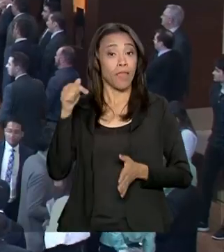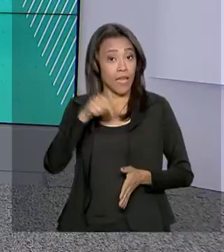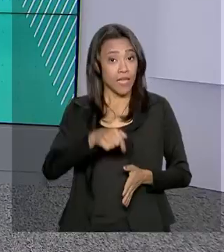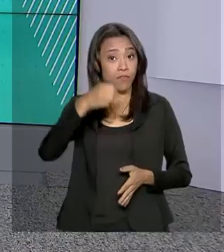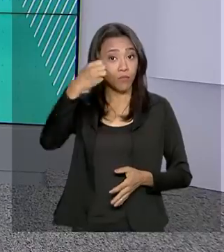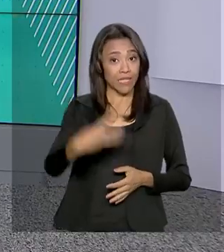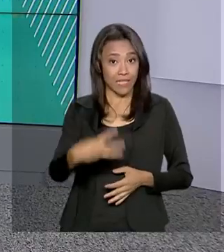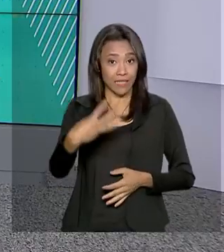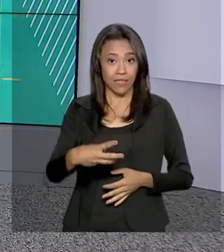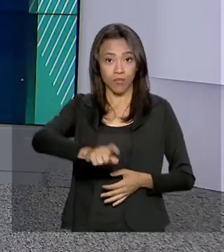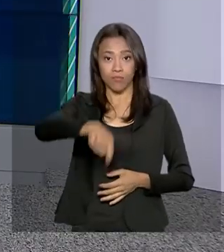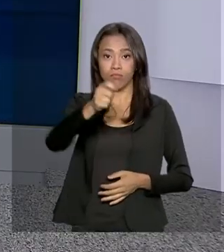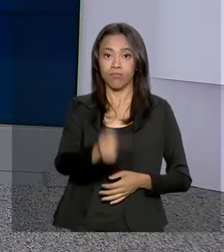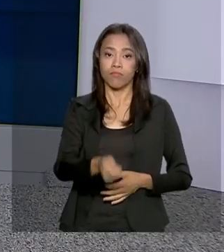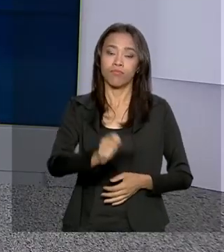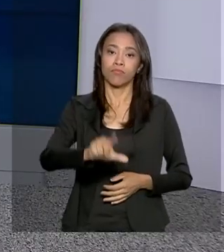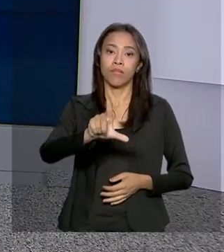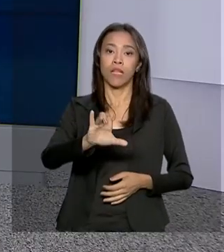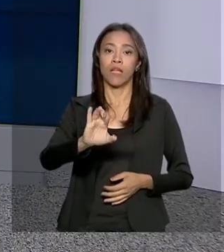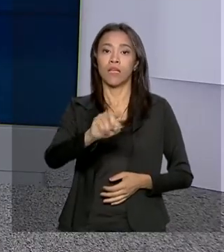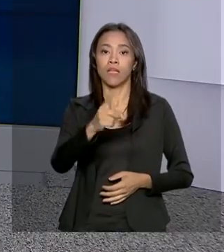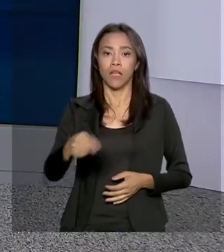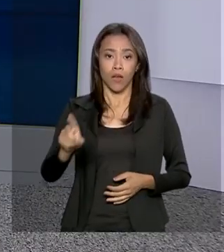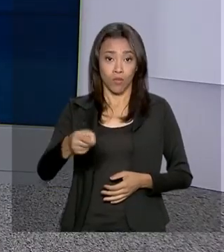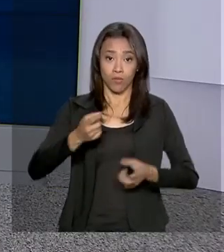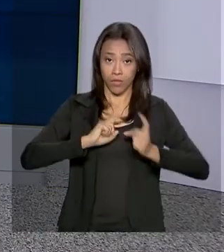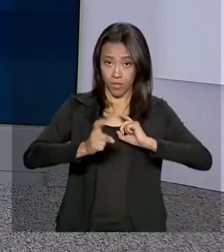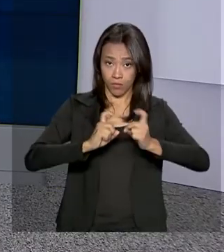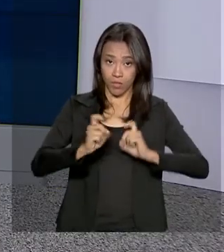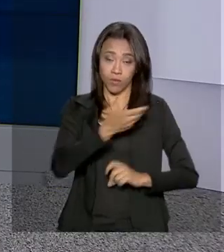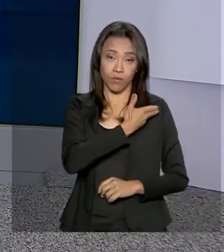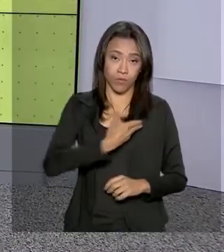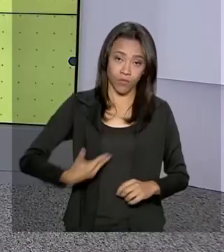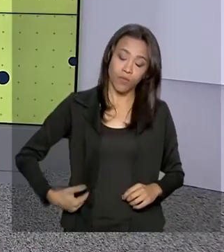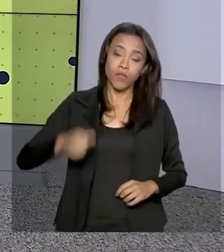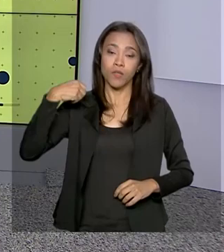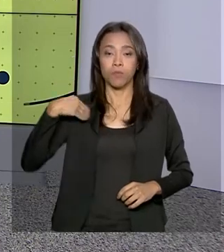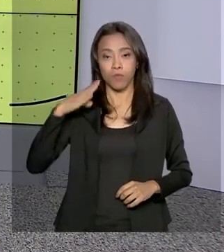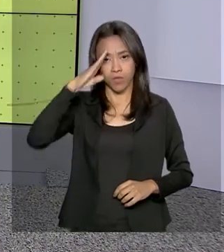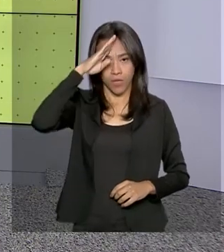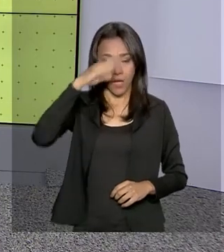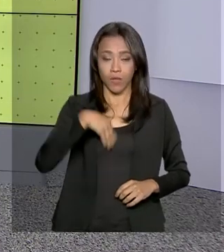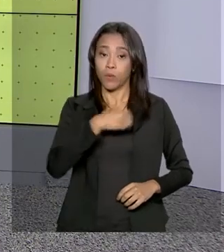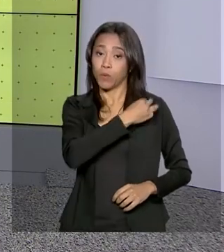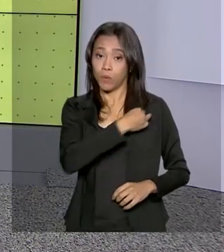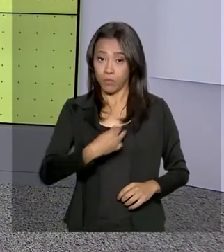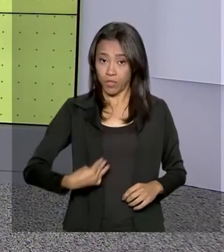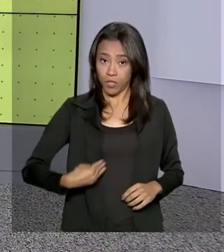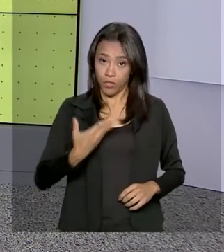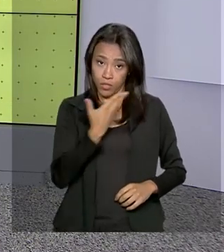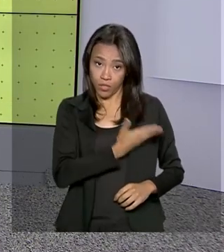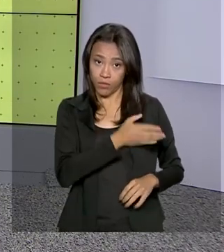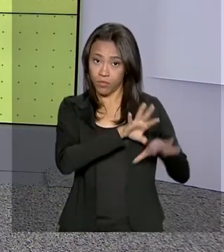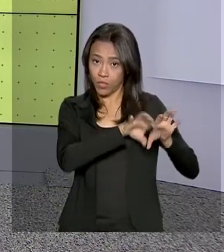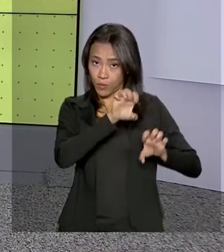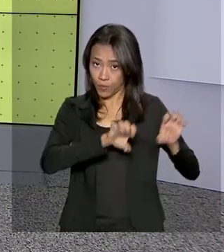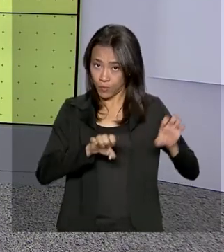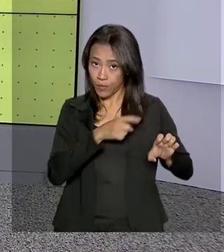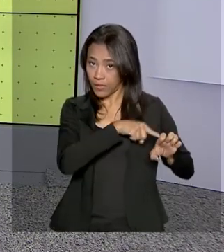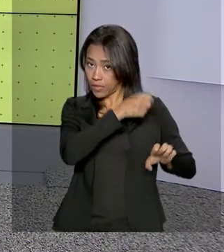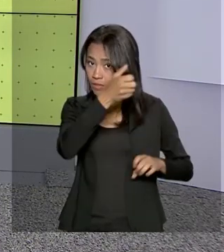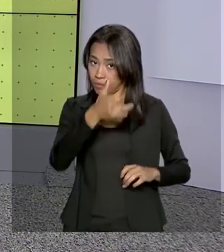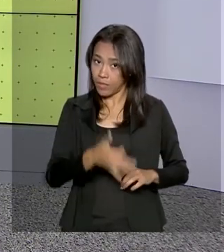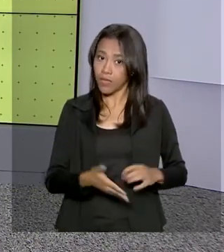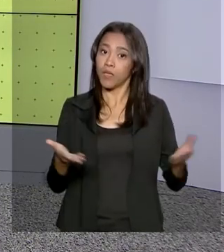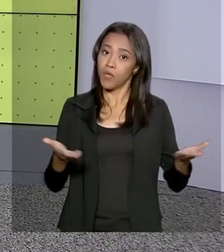terceiro leilão realizado na gestão do presidente Bolsonaro. Para o ministro da Infraestrutura, Tarcísio Gomes de Freitas, o resultado